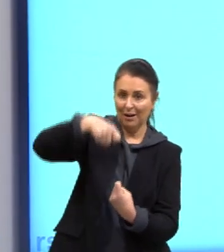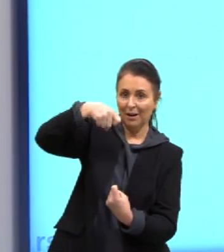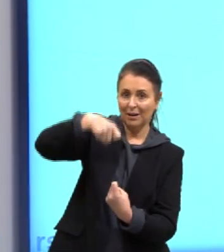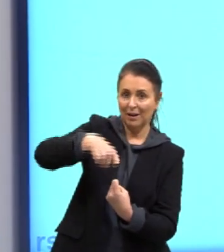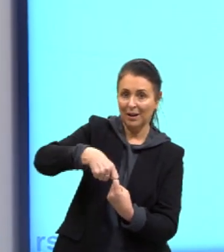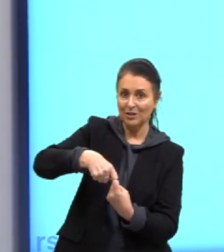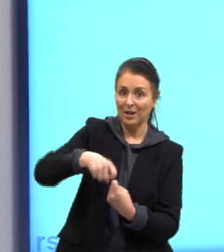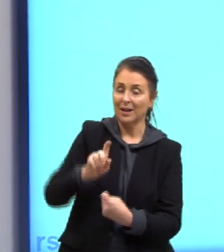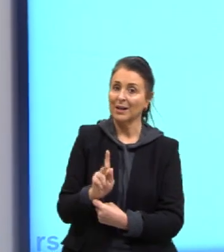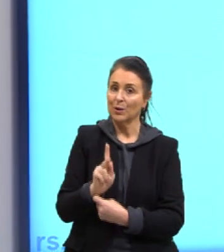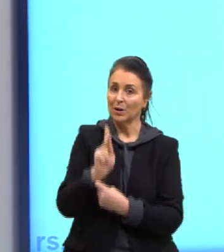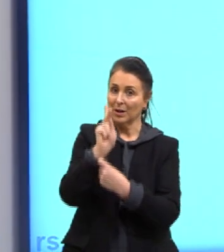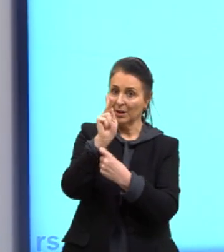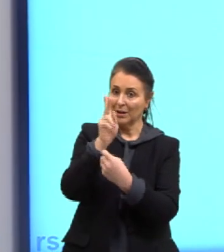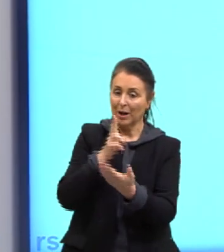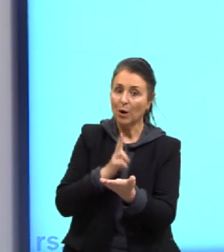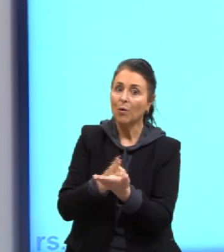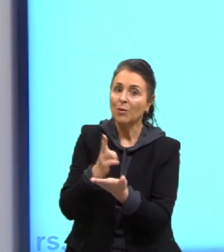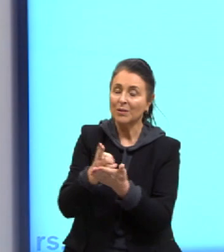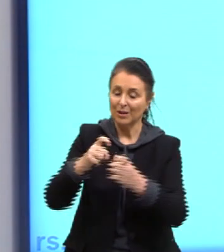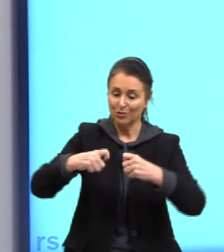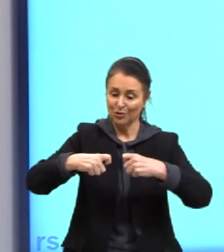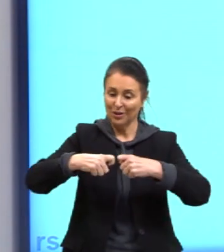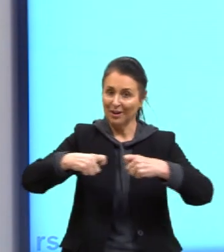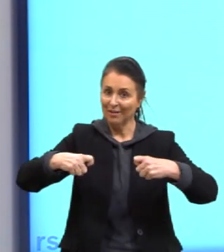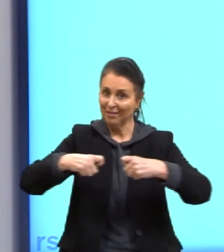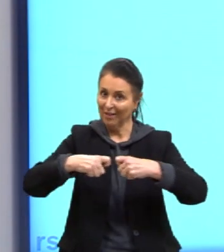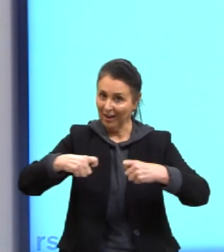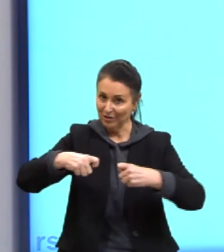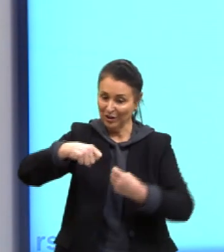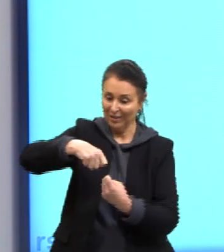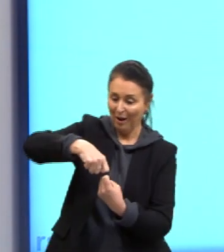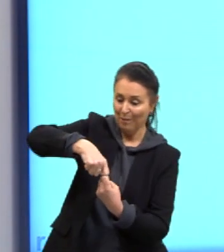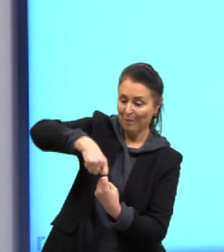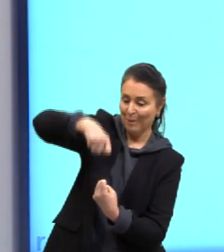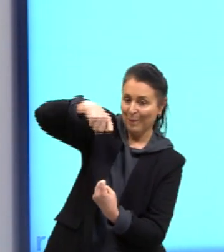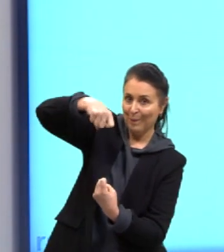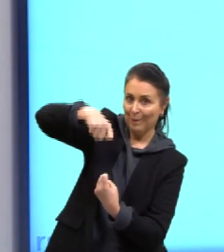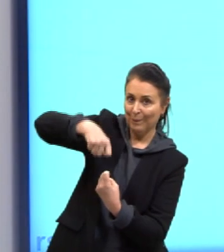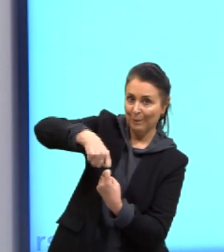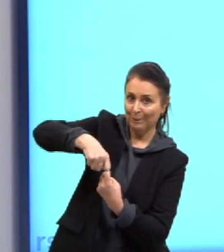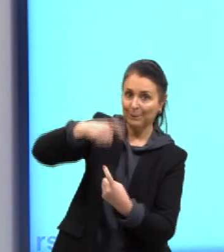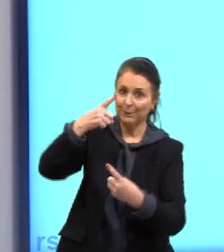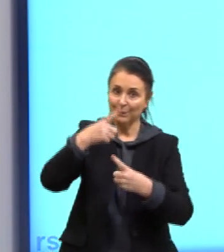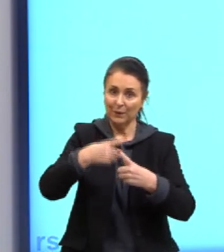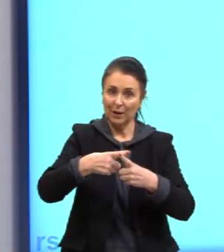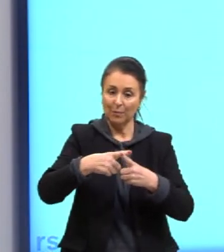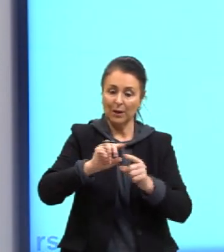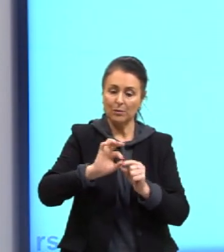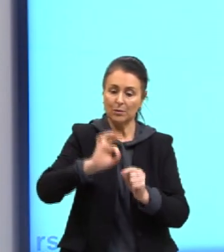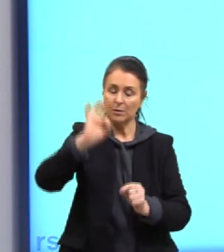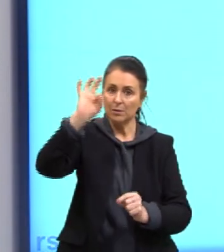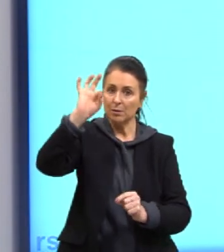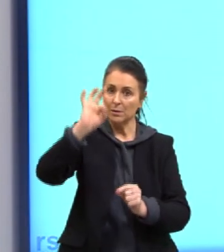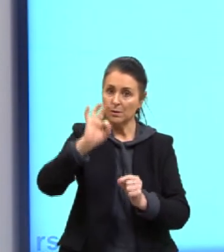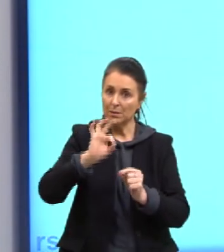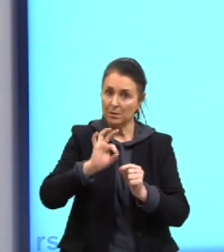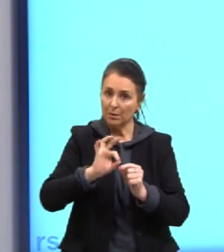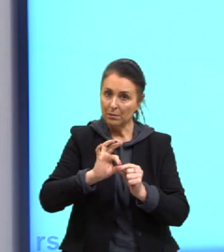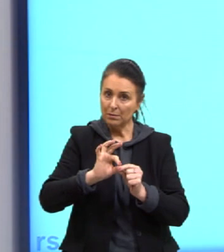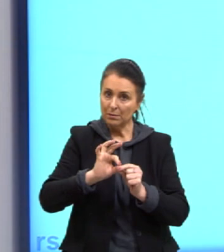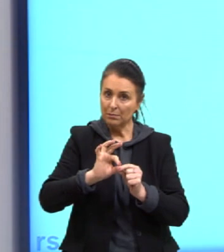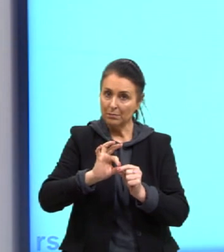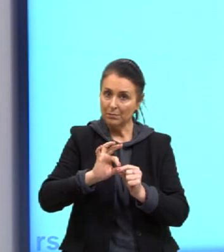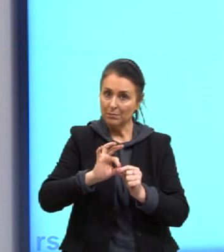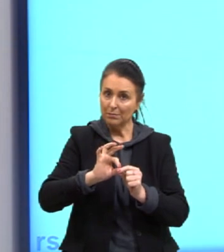K, que é a constante elástica dessa mola, multiplicado pela distância que a gente está distendendo da